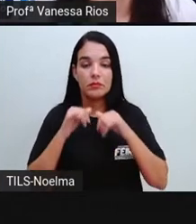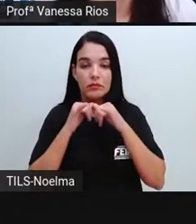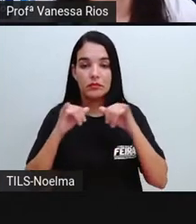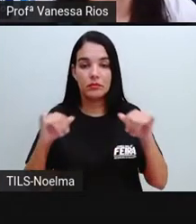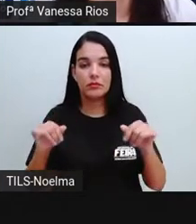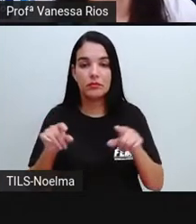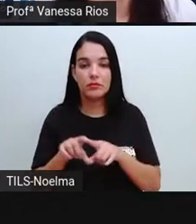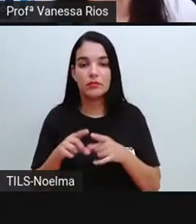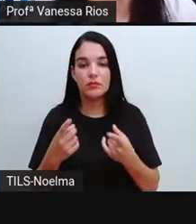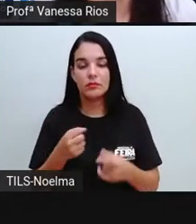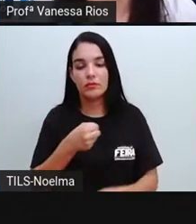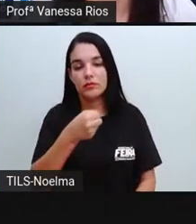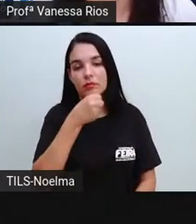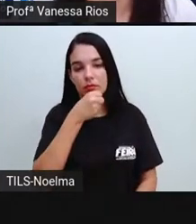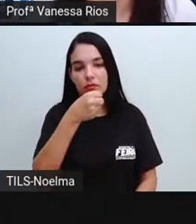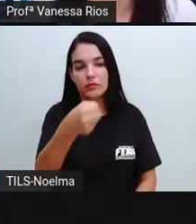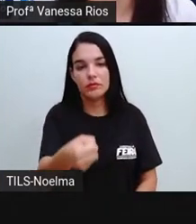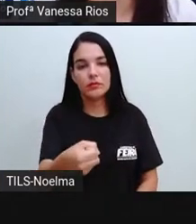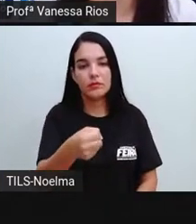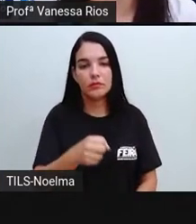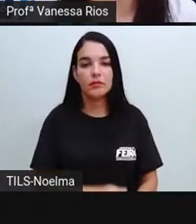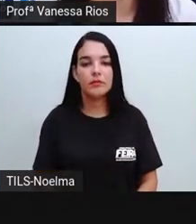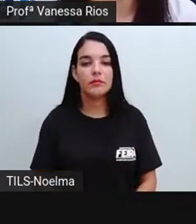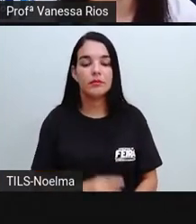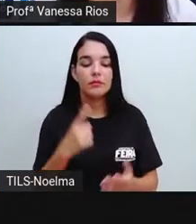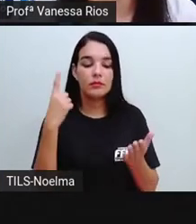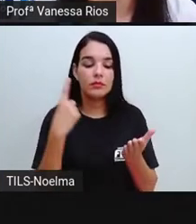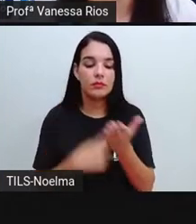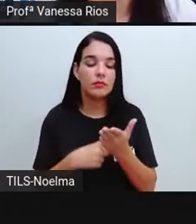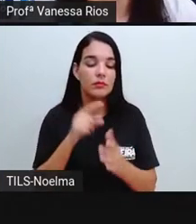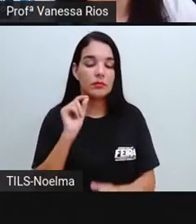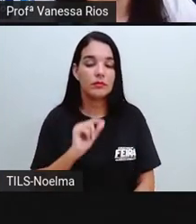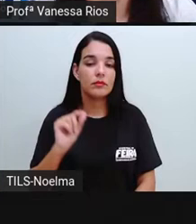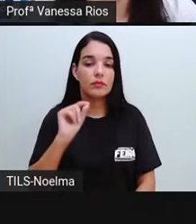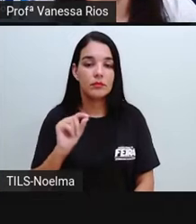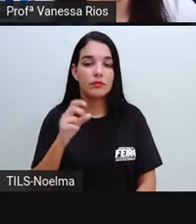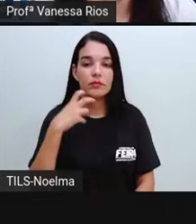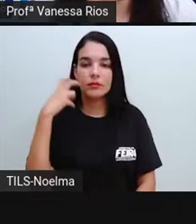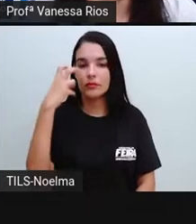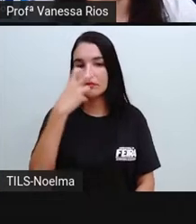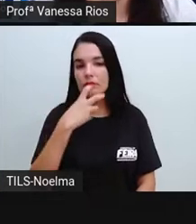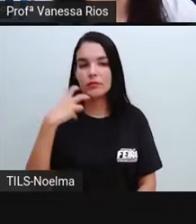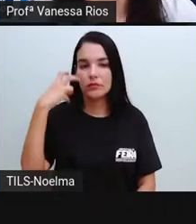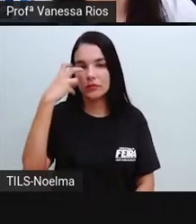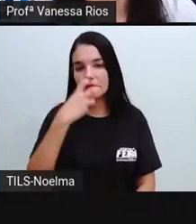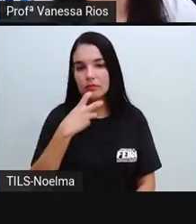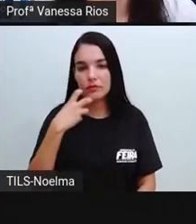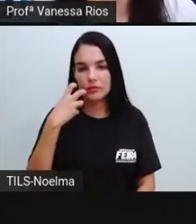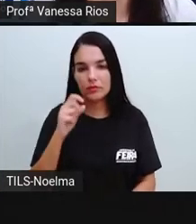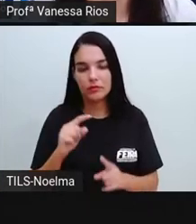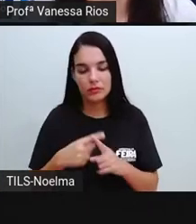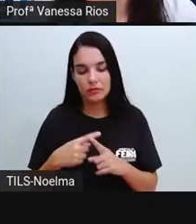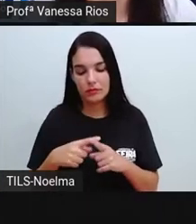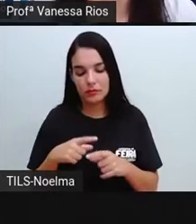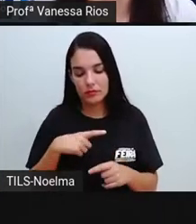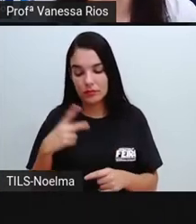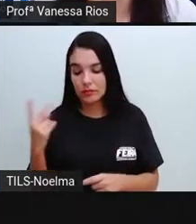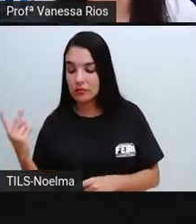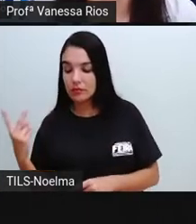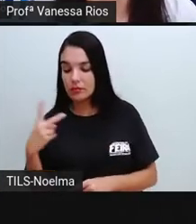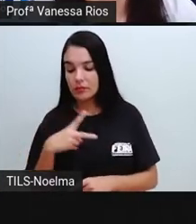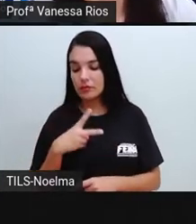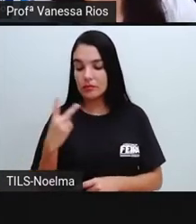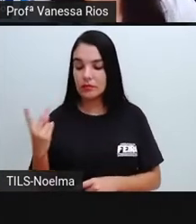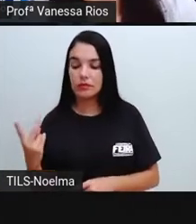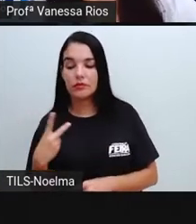reportagem. E aí ela é marcada pela oralidade, produzido pela interação entre duas pessoas,